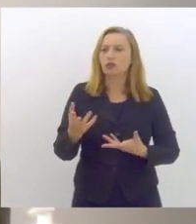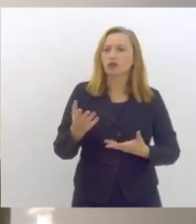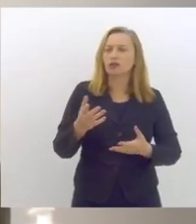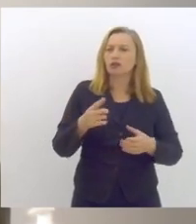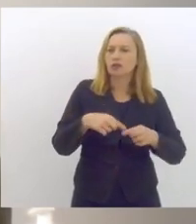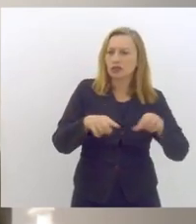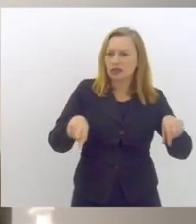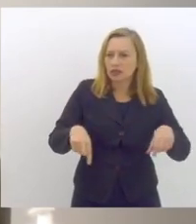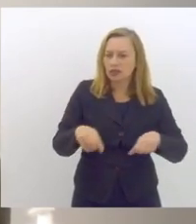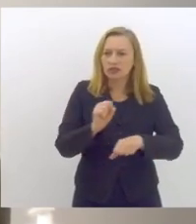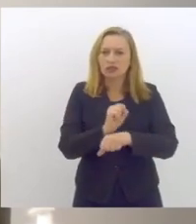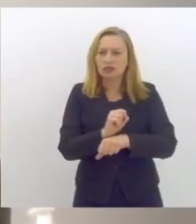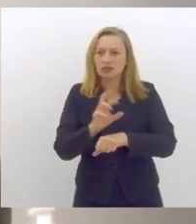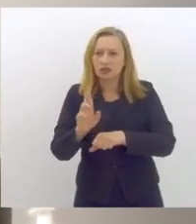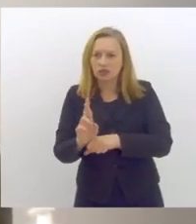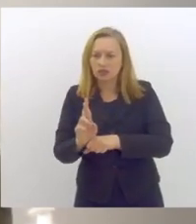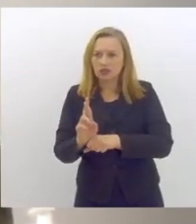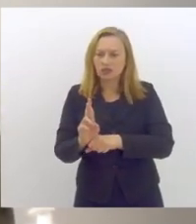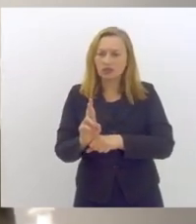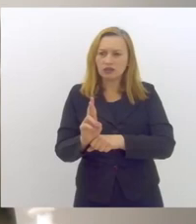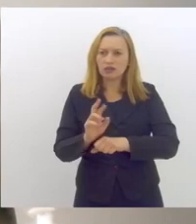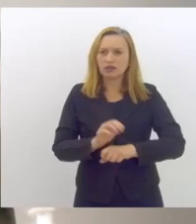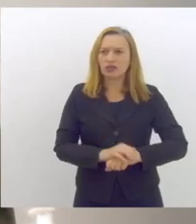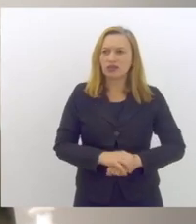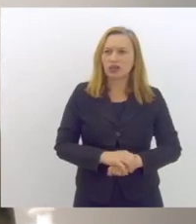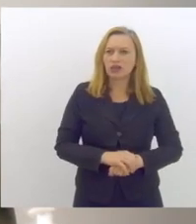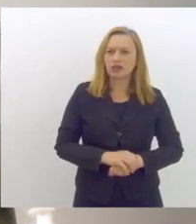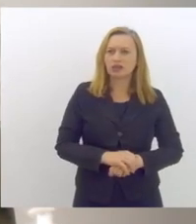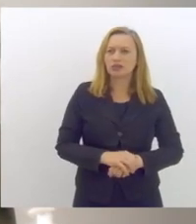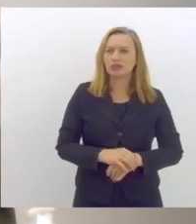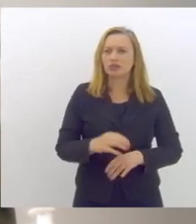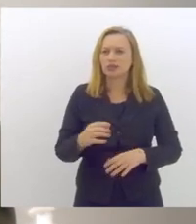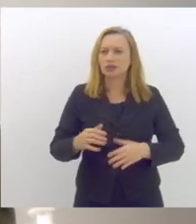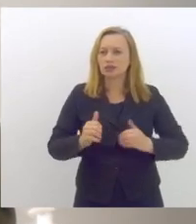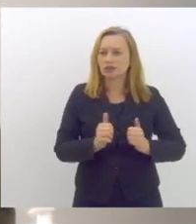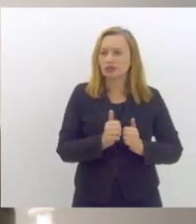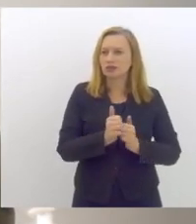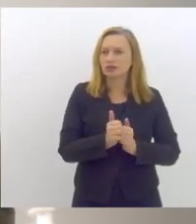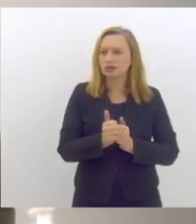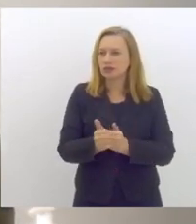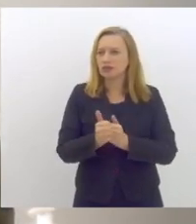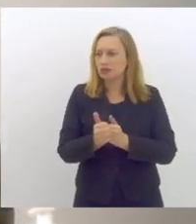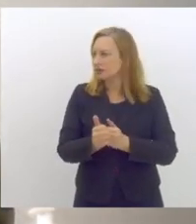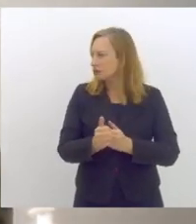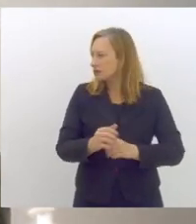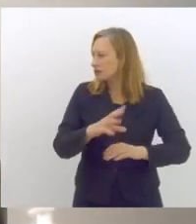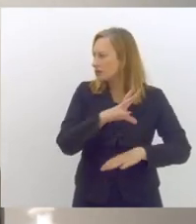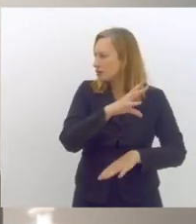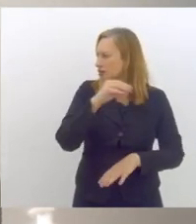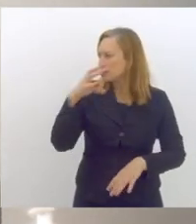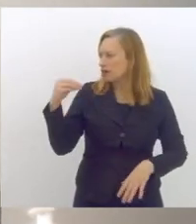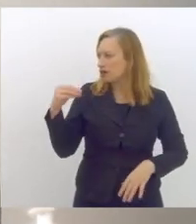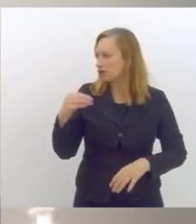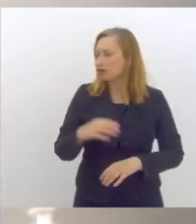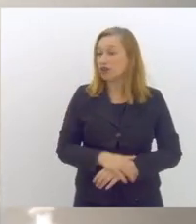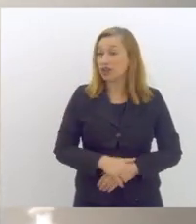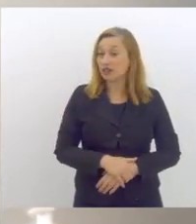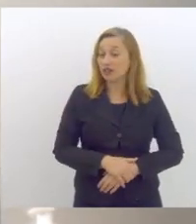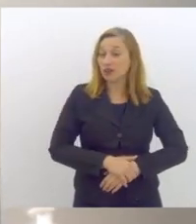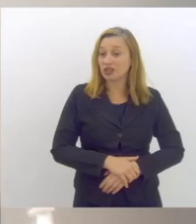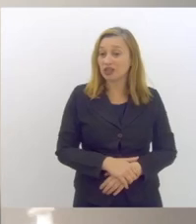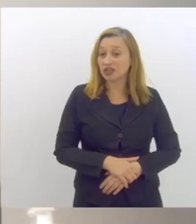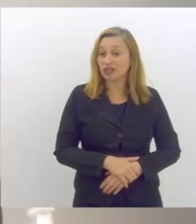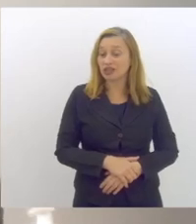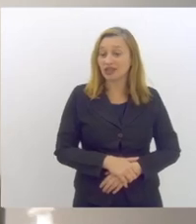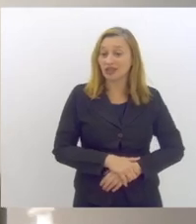sala de recurso e tem uma grande lacuna no acompanhamento desses adolescentes o que parece o estado conta mesmo que